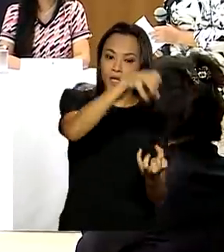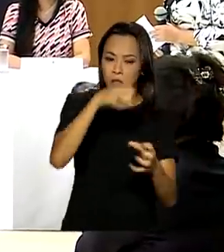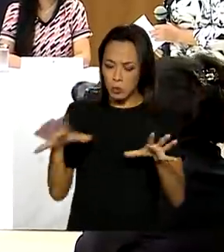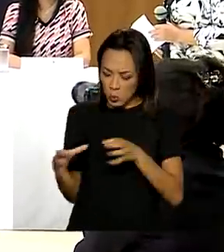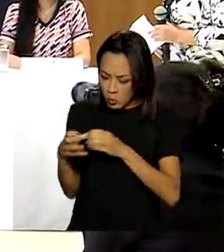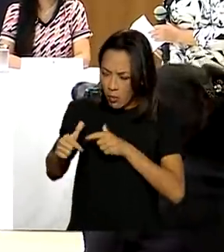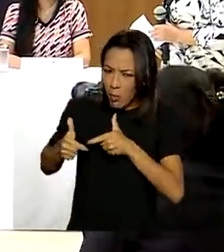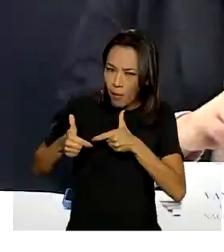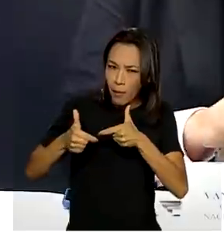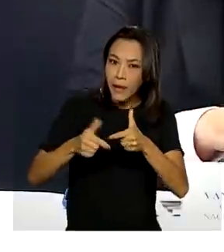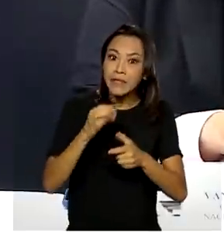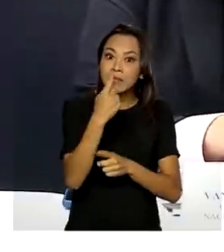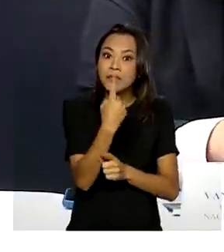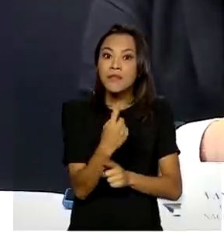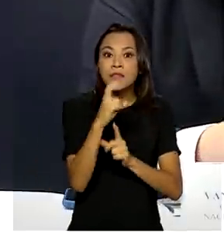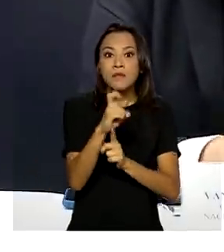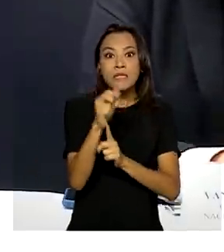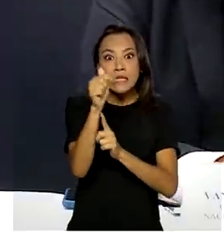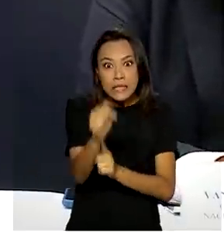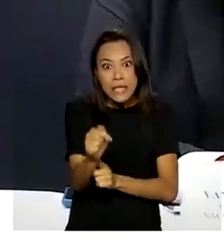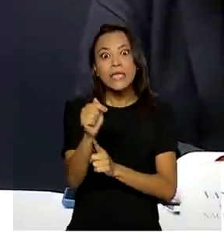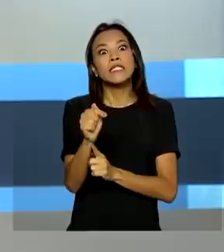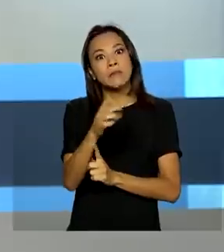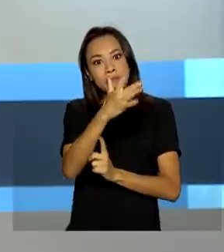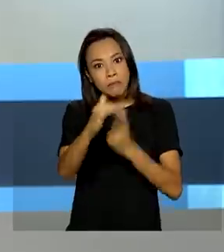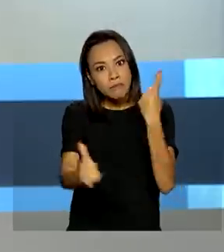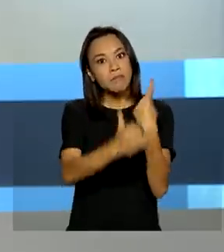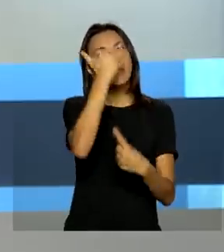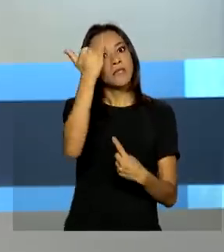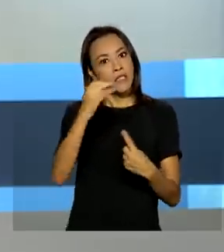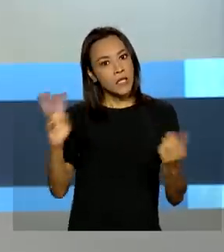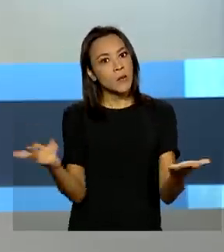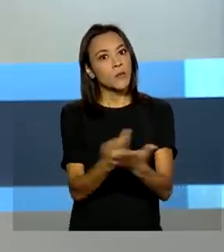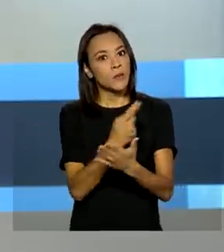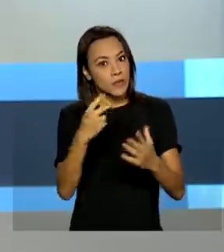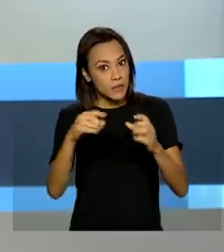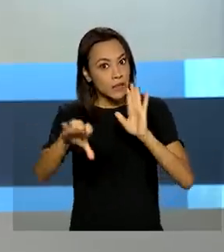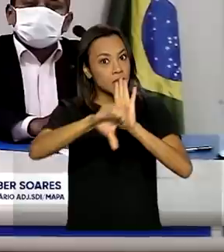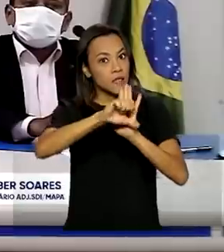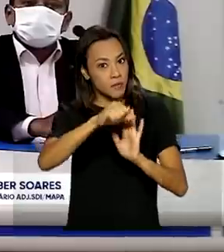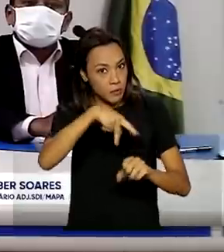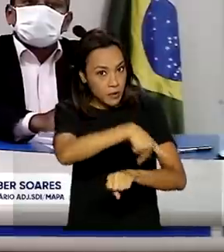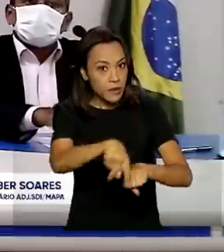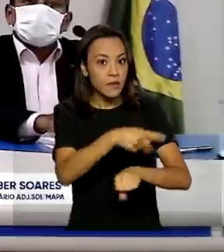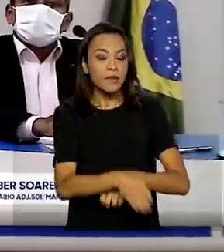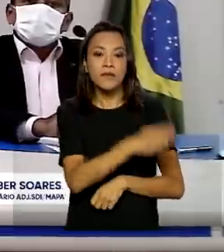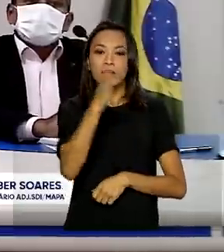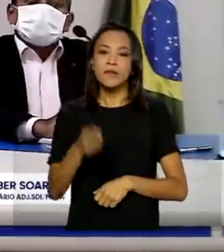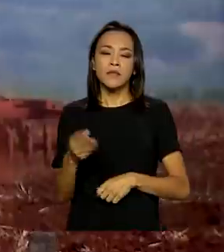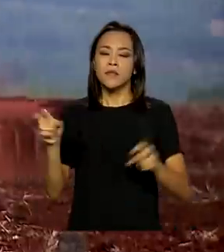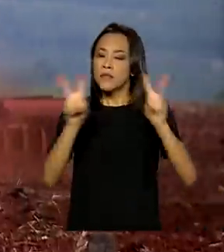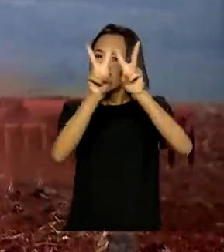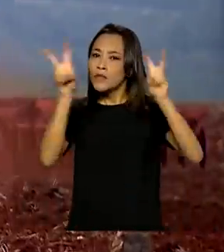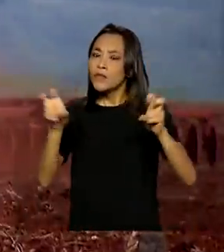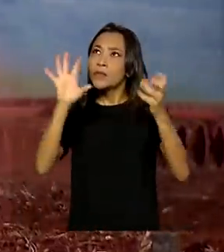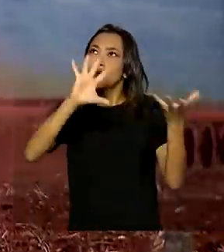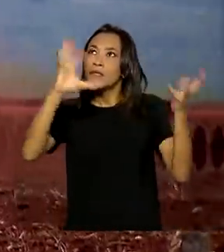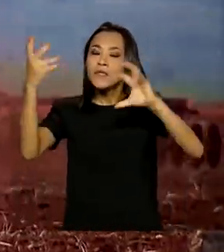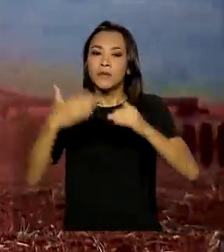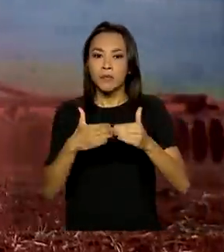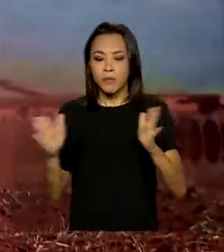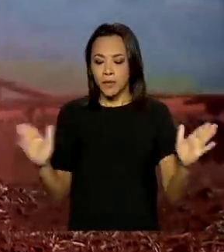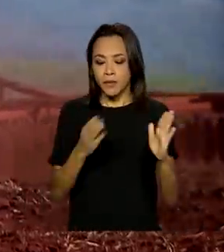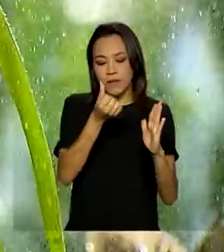157 vítimas desse tipo de crime no país. Previsão do clima. Boletim do IMET para os próximos seis